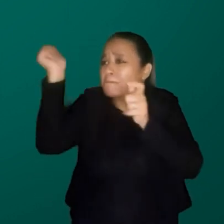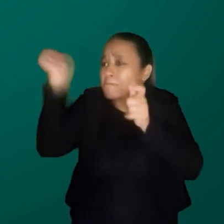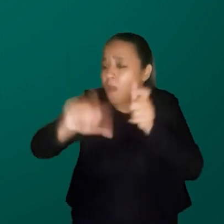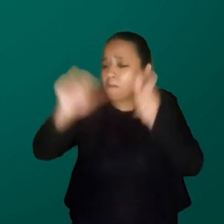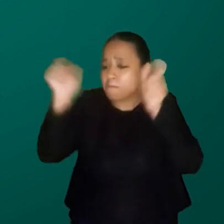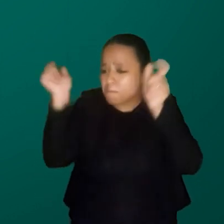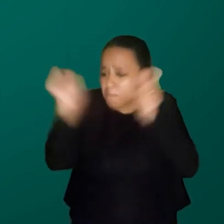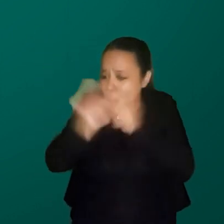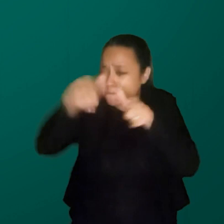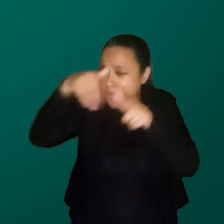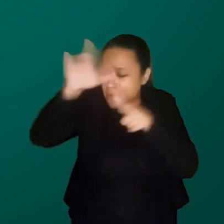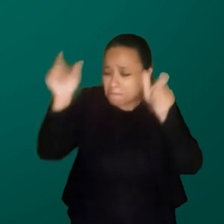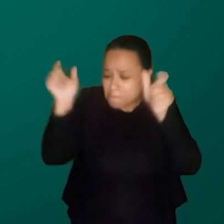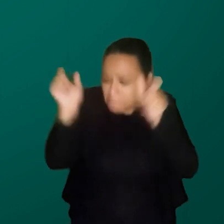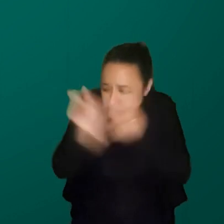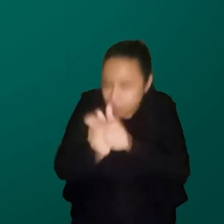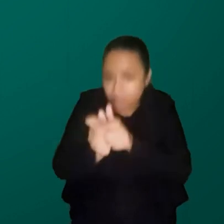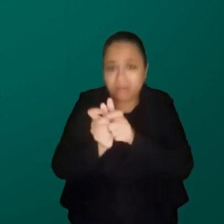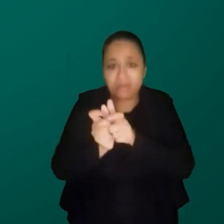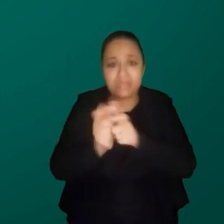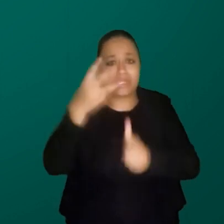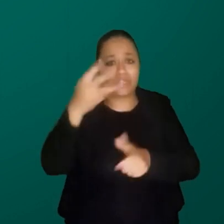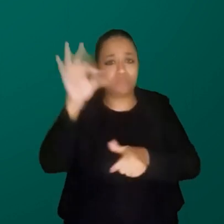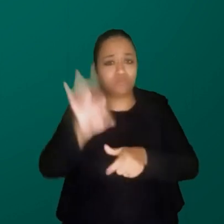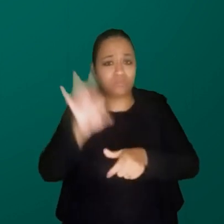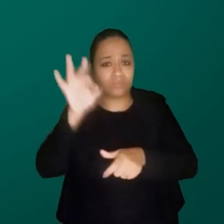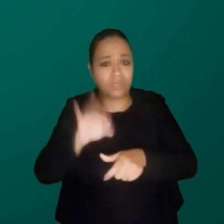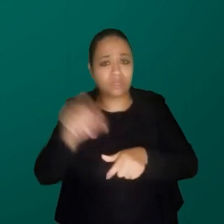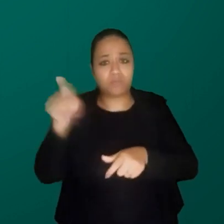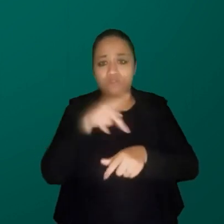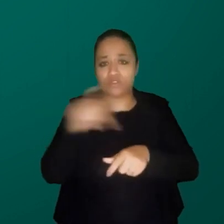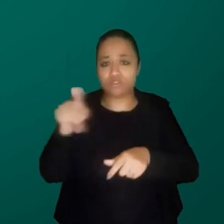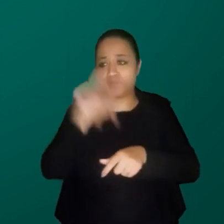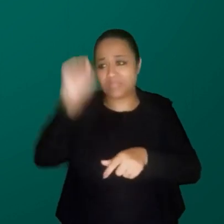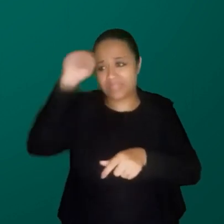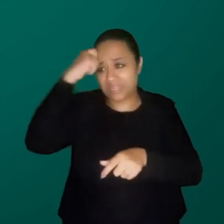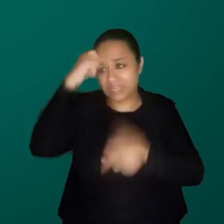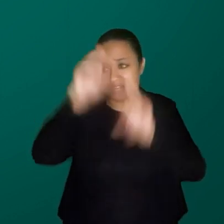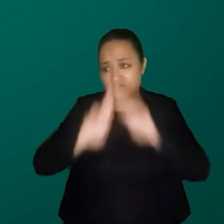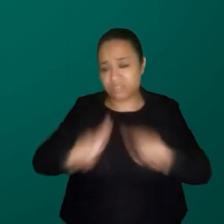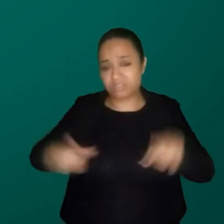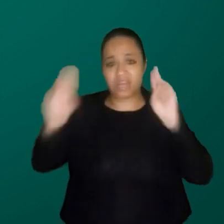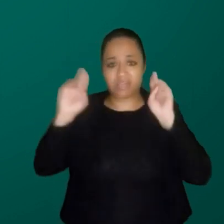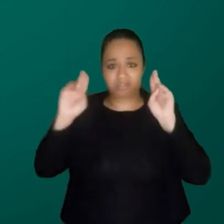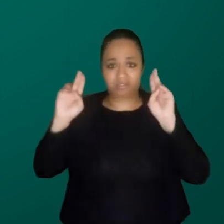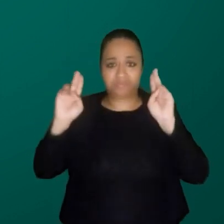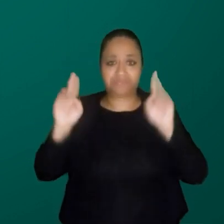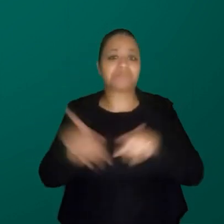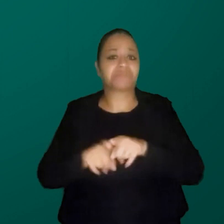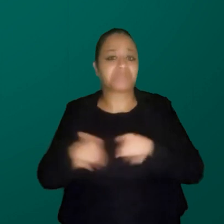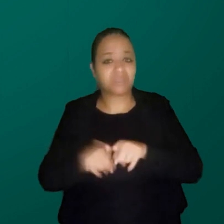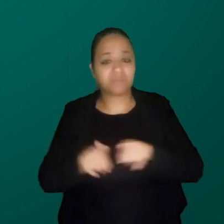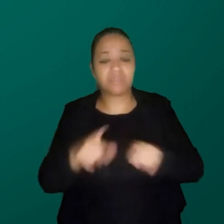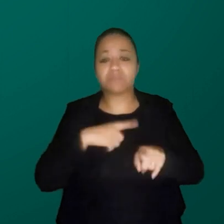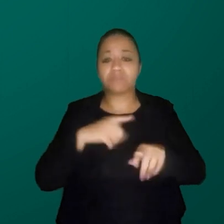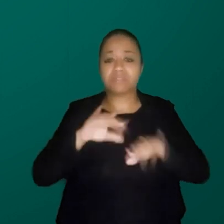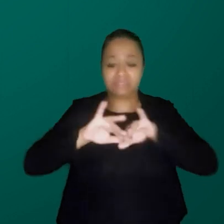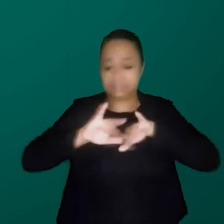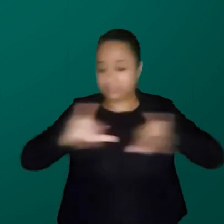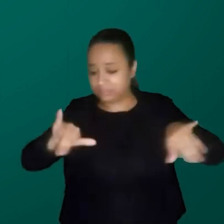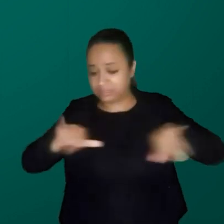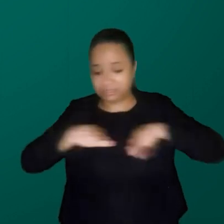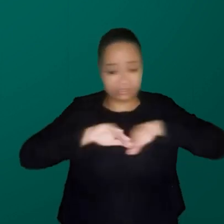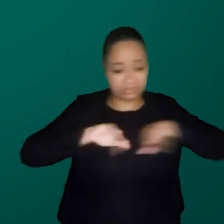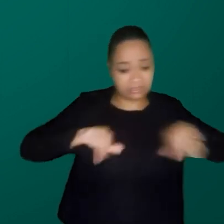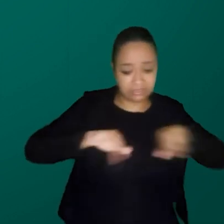3% de docentes negros nos programas de pós-graduação do Brasil que são mulheres negras, e aí, quando você ainda faz a separação, eu gosto muito de fazer a